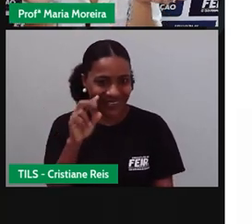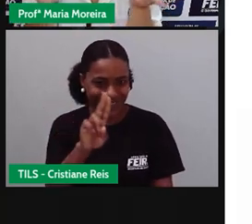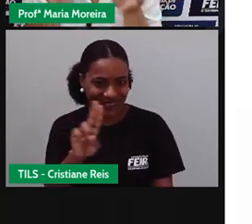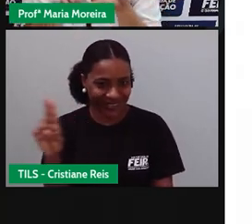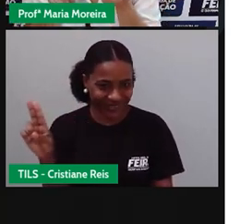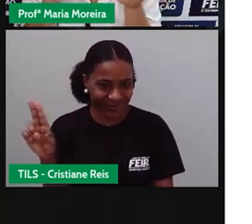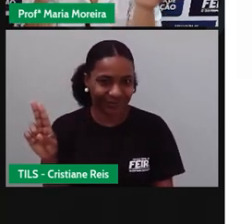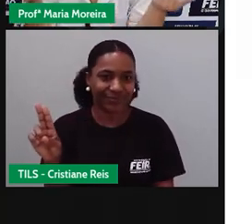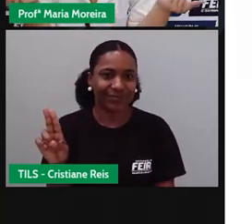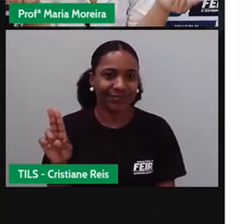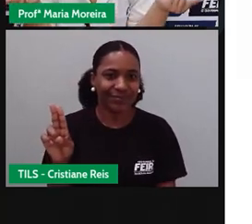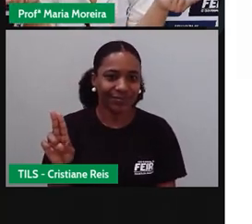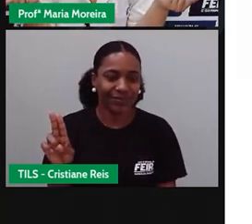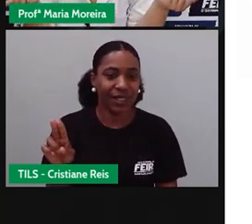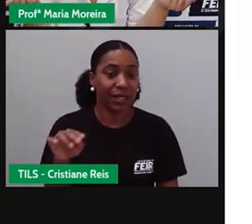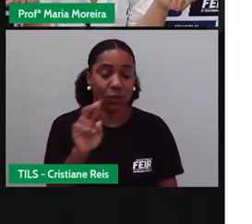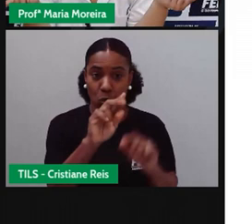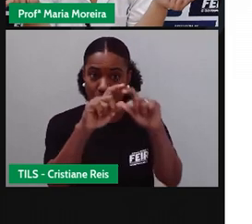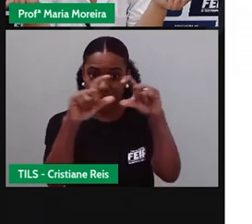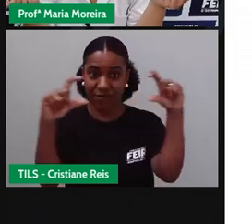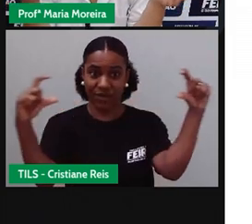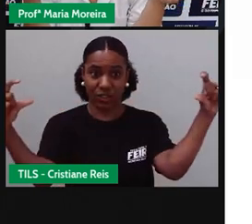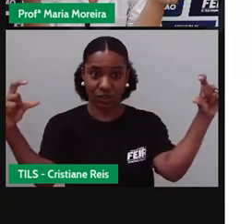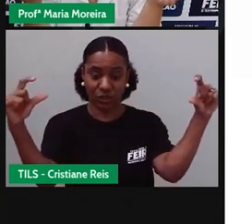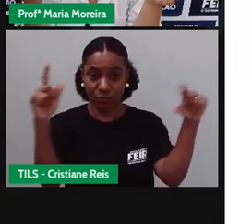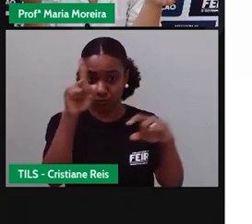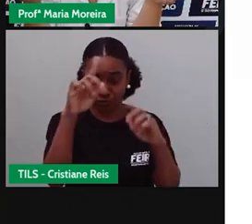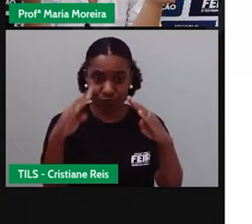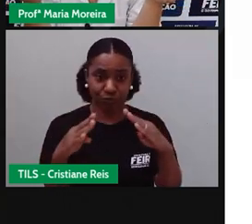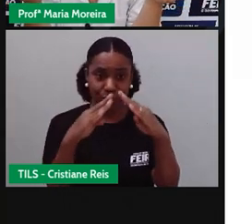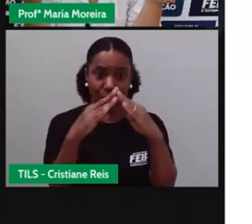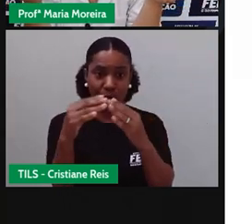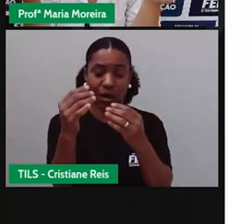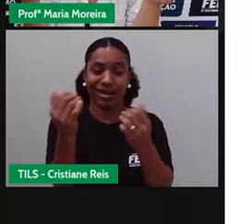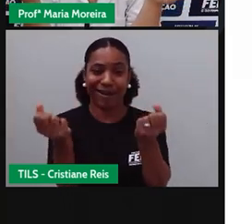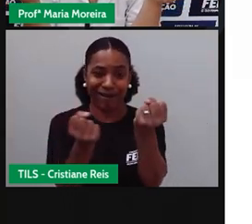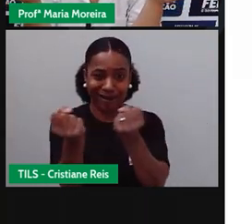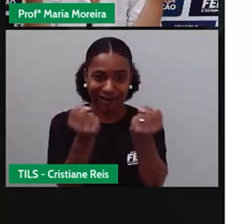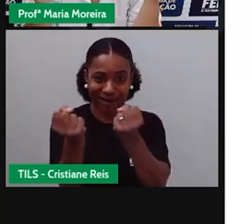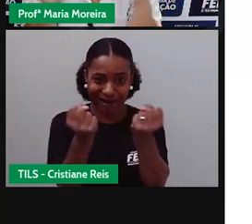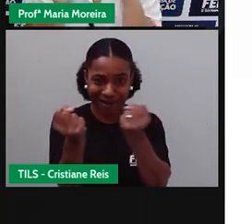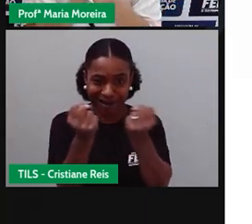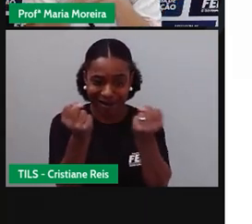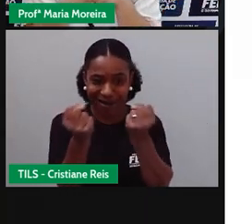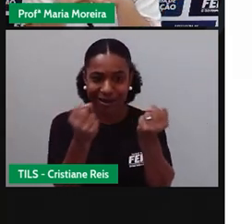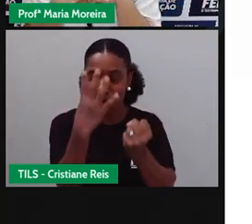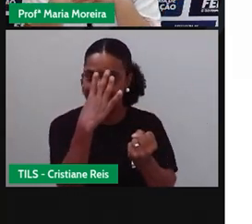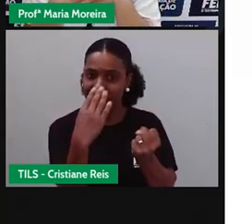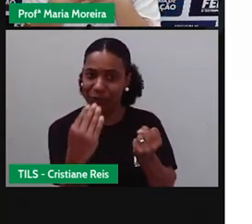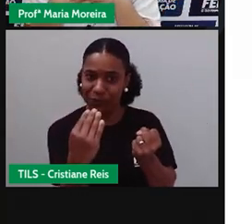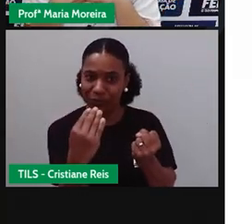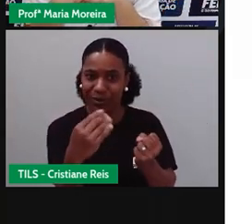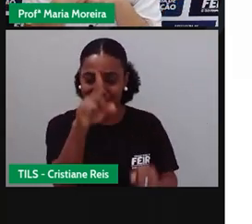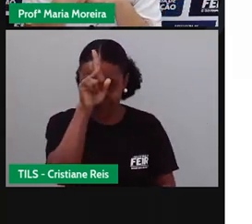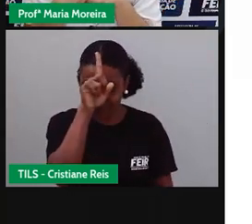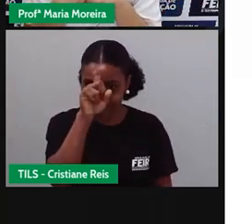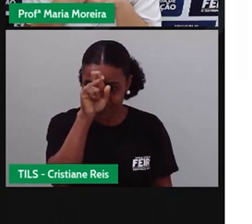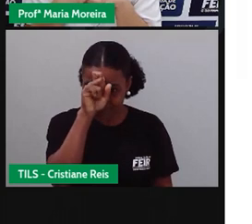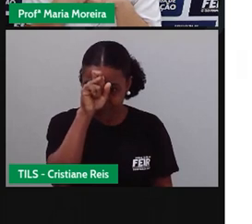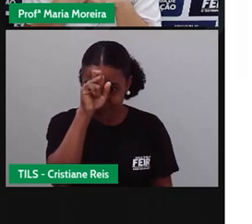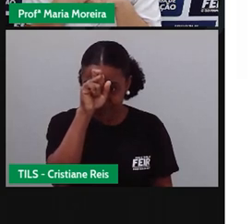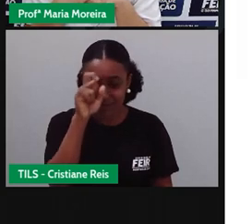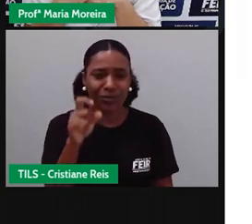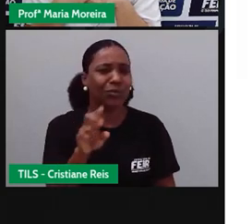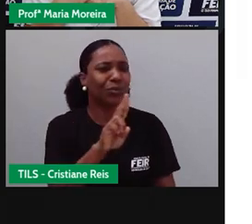tem o nome escrito ambulância. E a gente faz o quê? Vocês nunca pararam para pensar por que o nome ambulância está ao